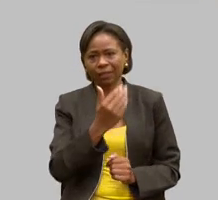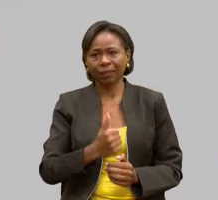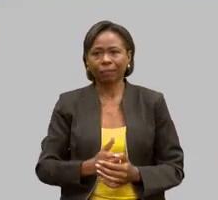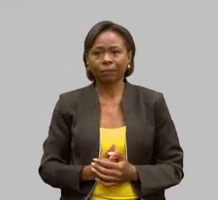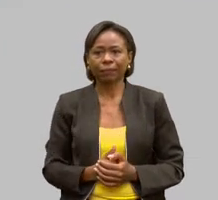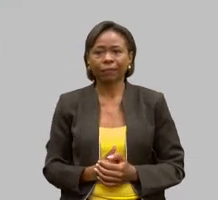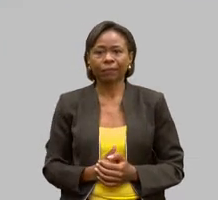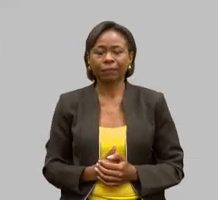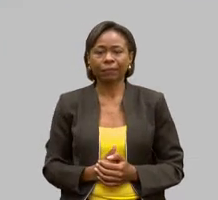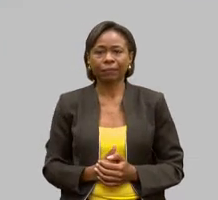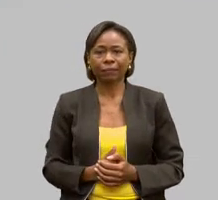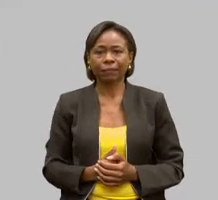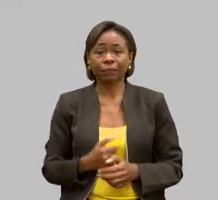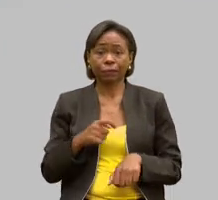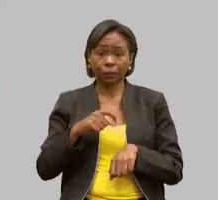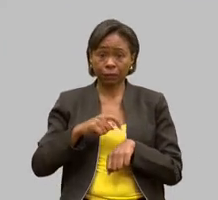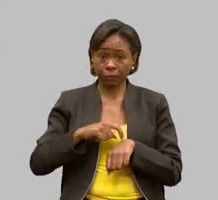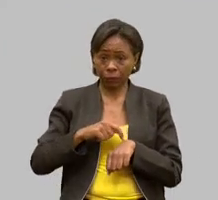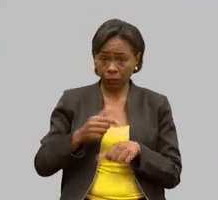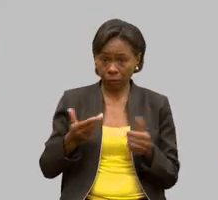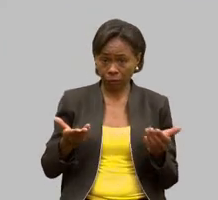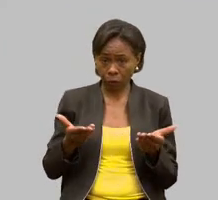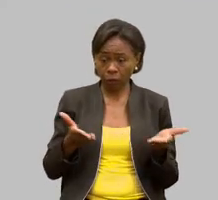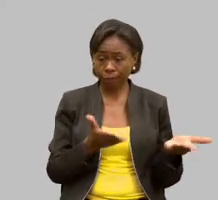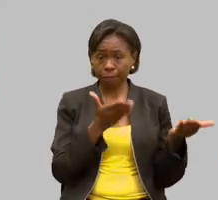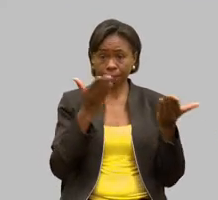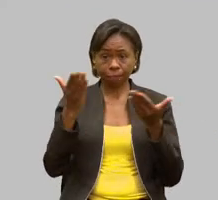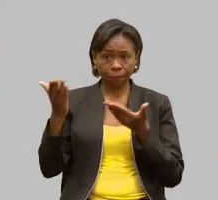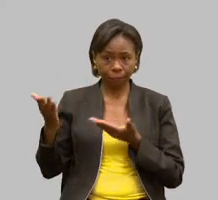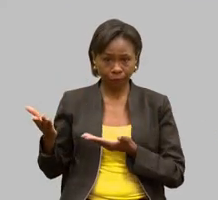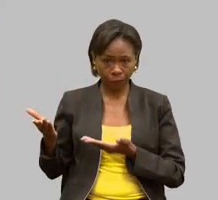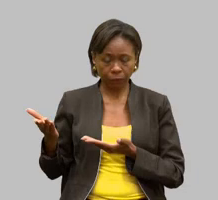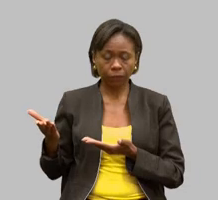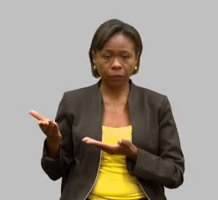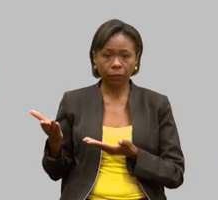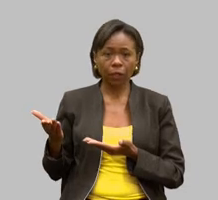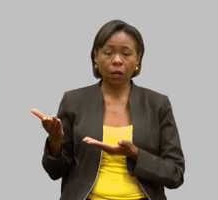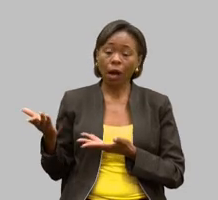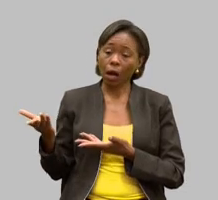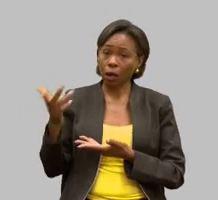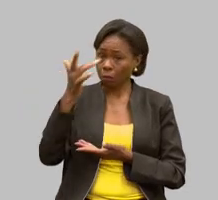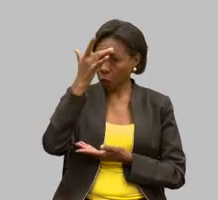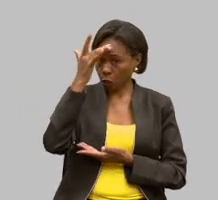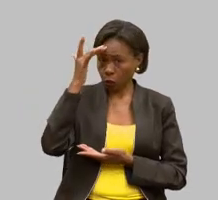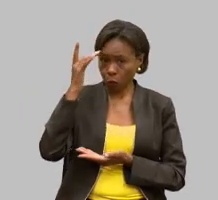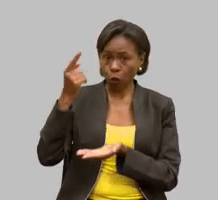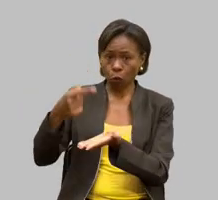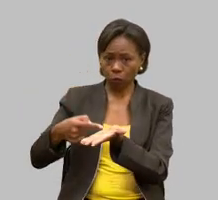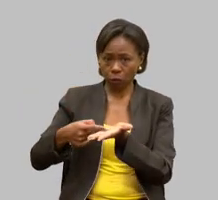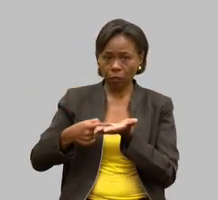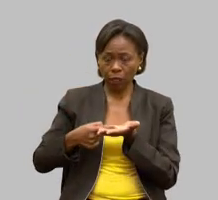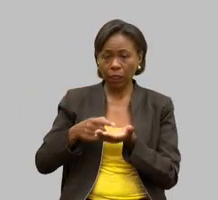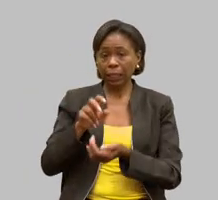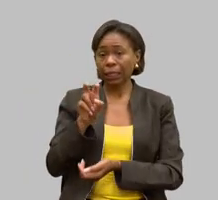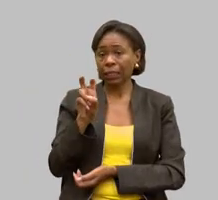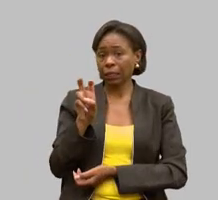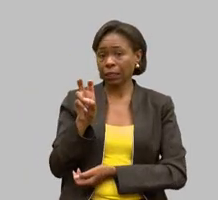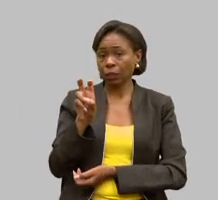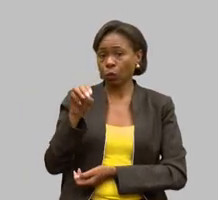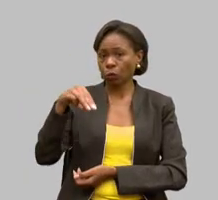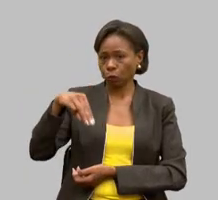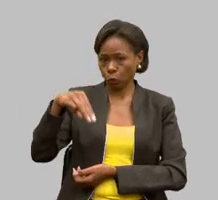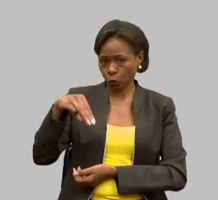Nesse momento, então, a presidência passará a palavra aos convidados, que disporão de cerca de cinco minutos para as suas